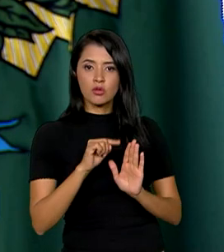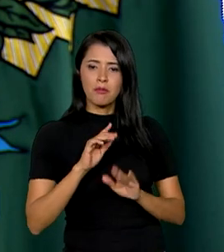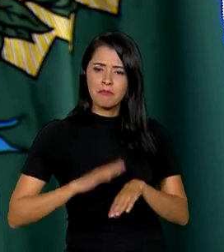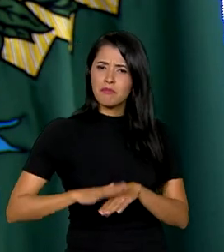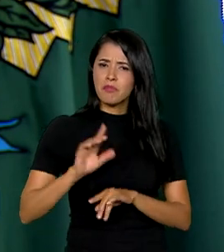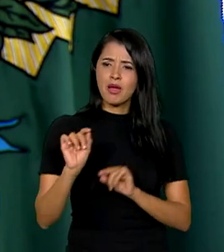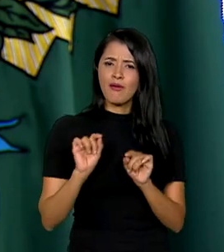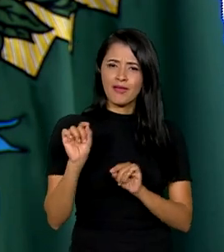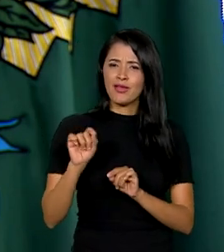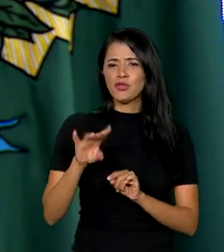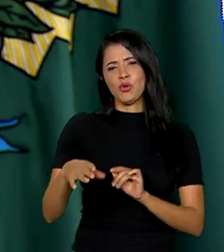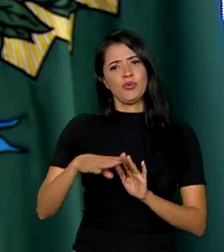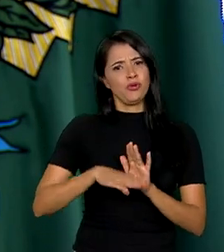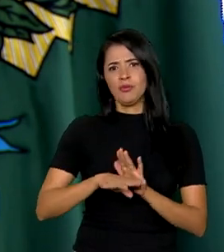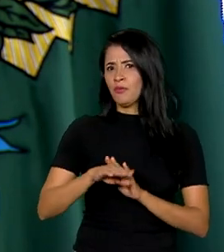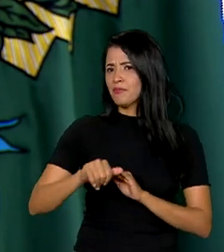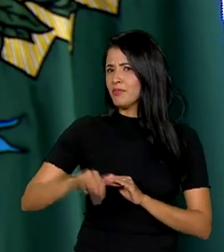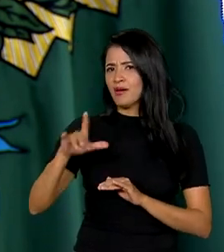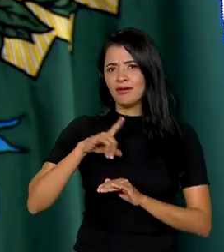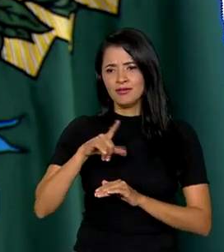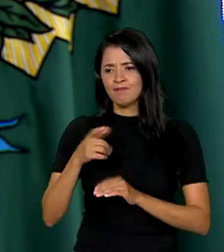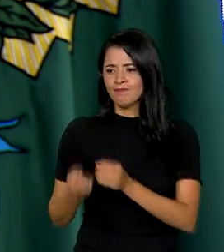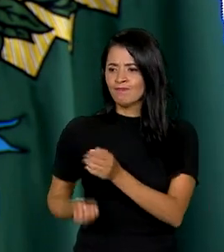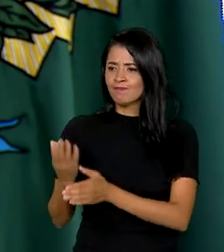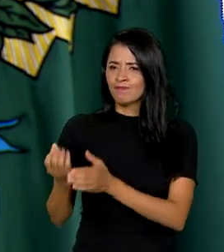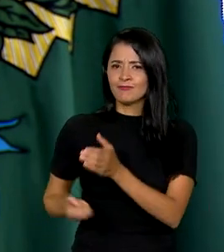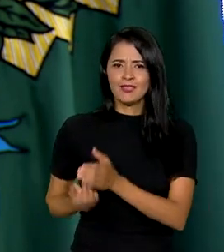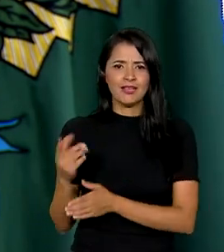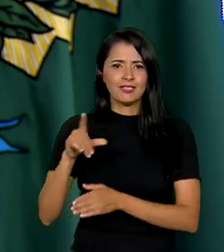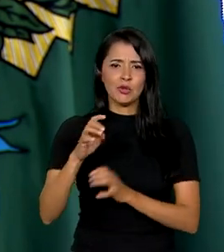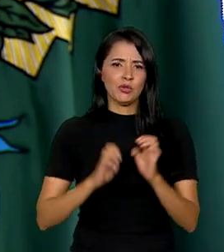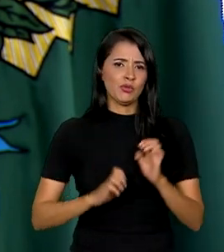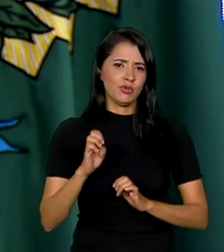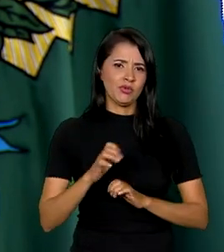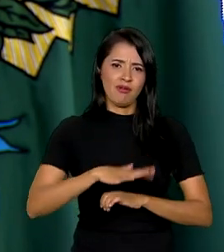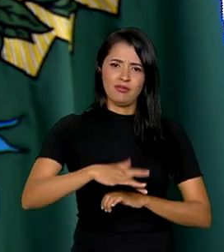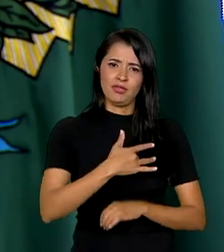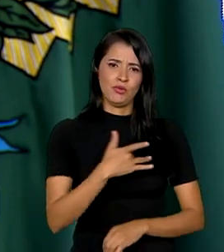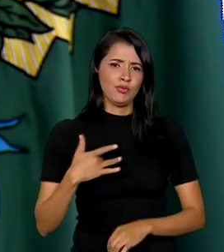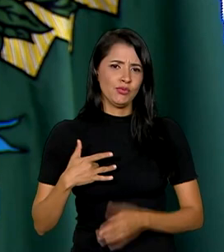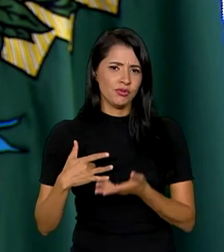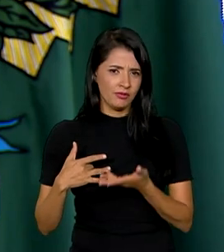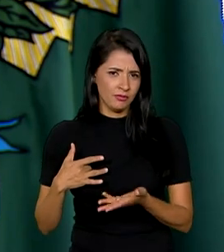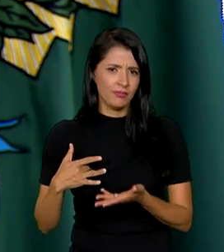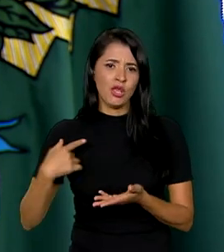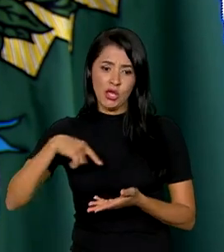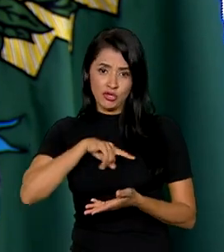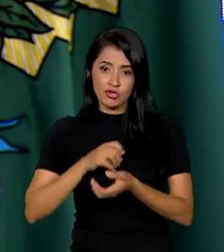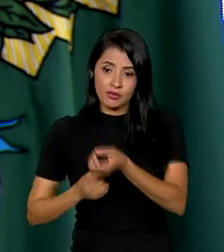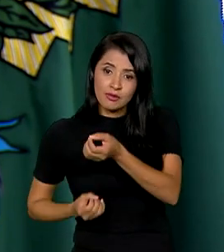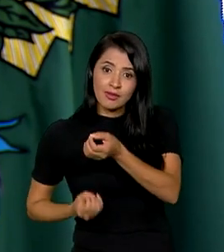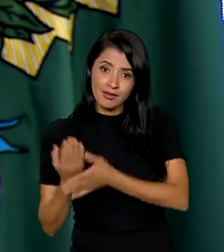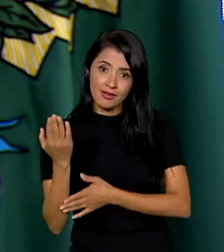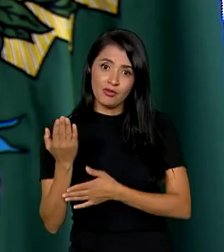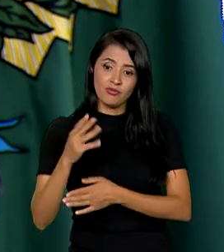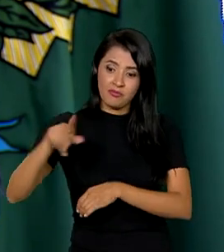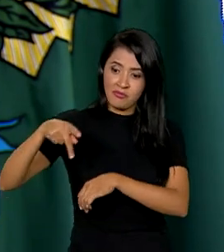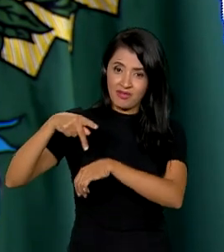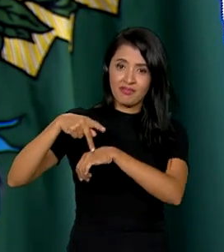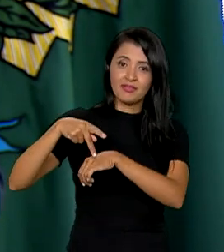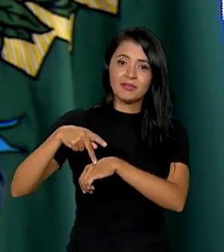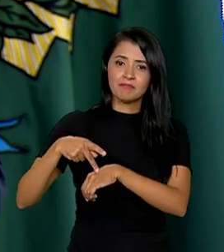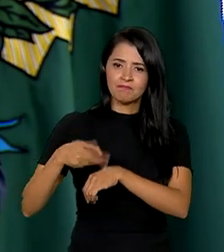do que um programa de criação de uma indústria na área da saúde. Nós estamos criando um país,